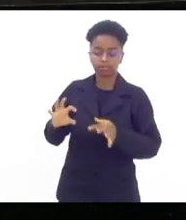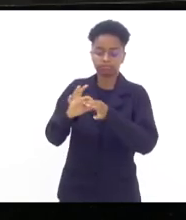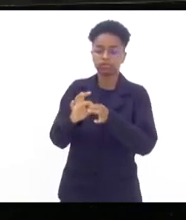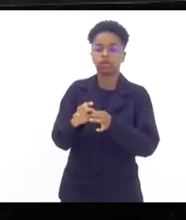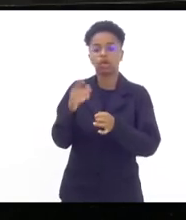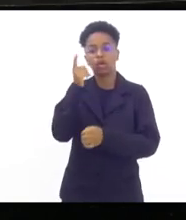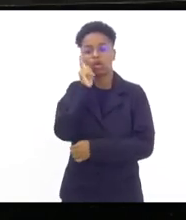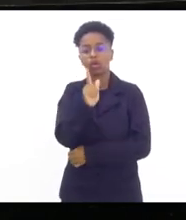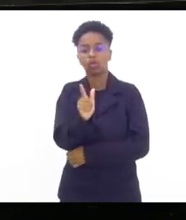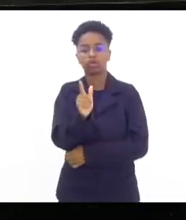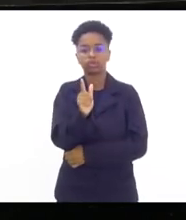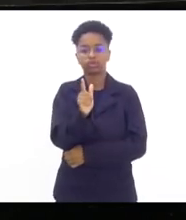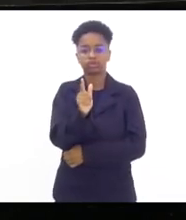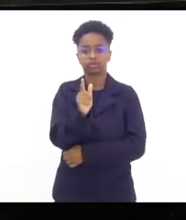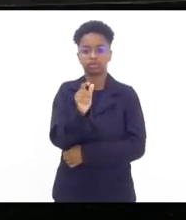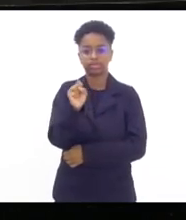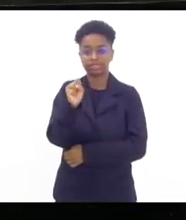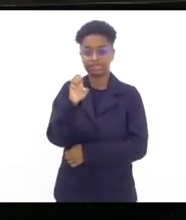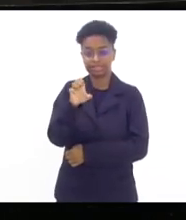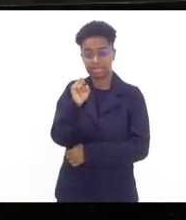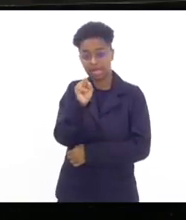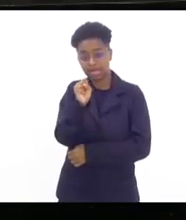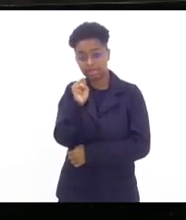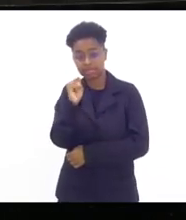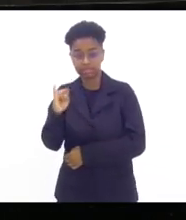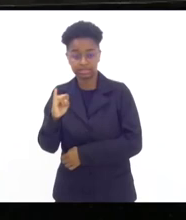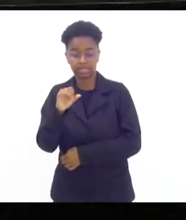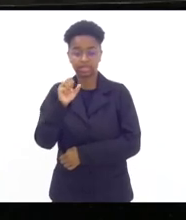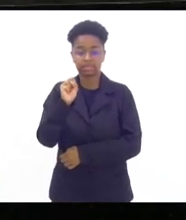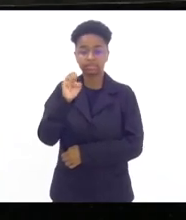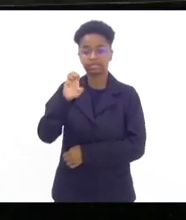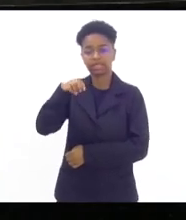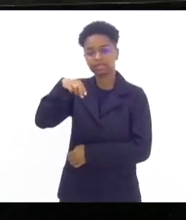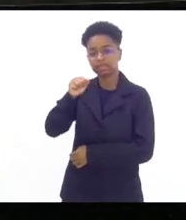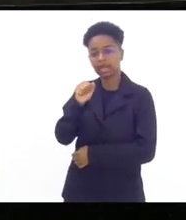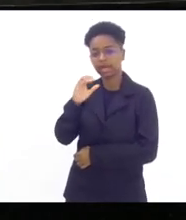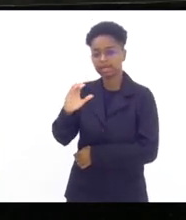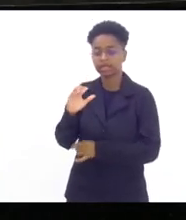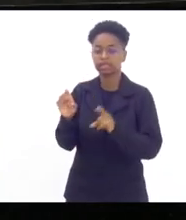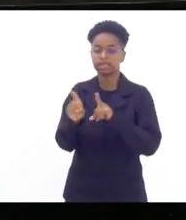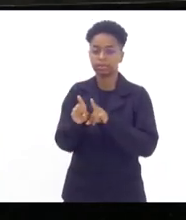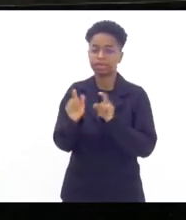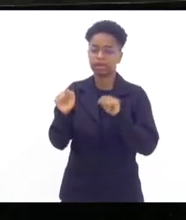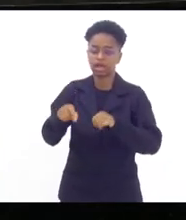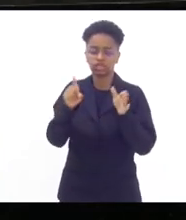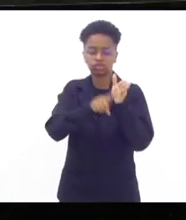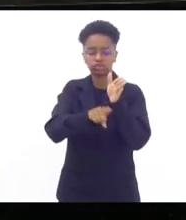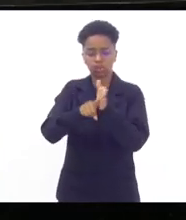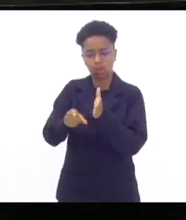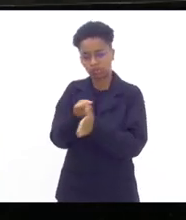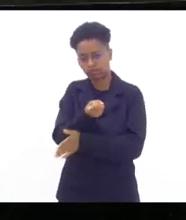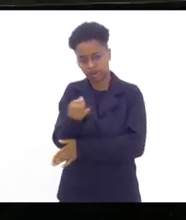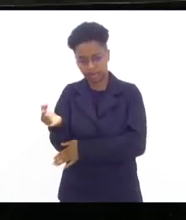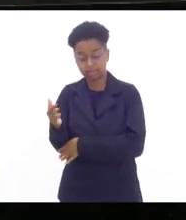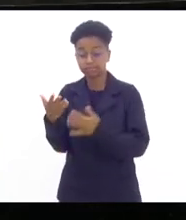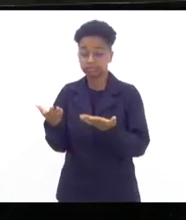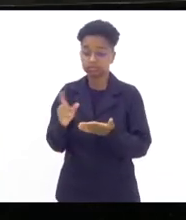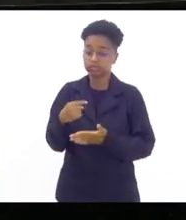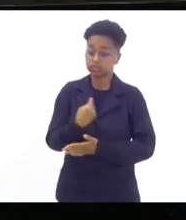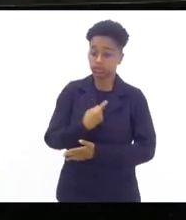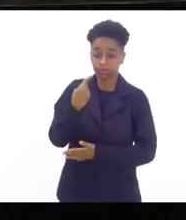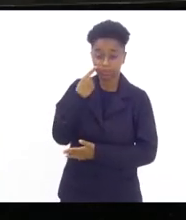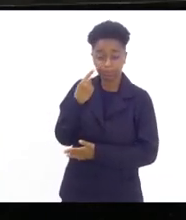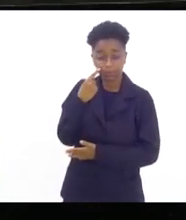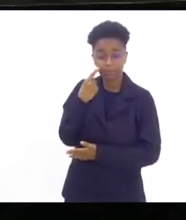com o SESI com o SENAC a possibilidade de desconto então nós temos verificado